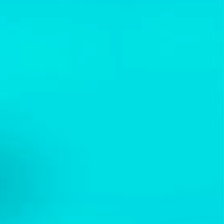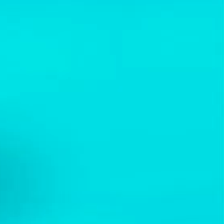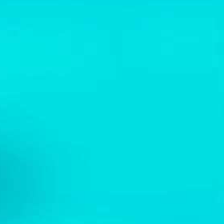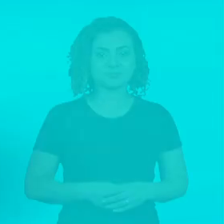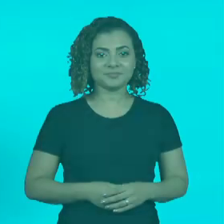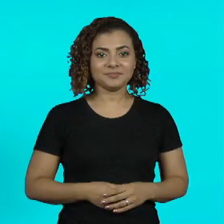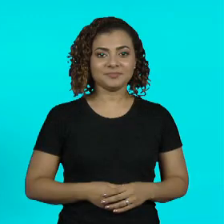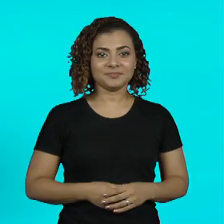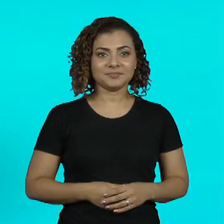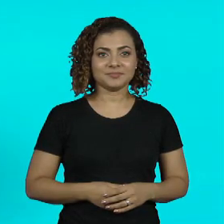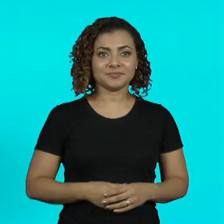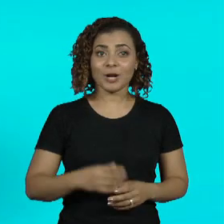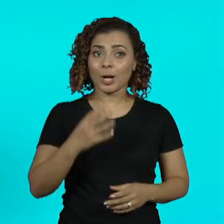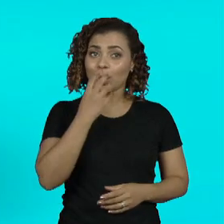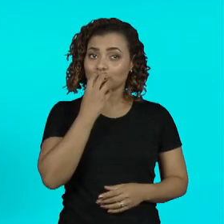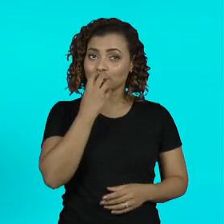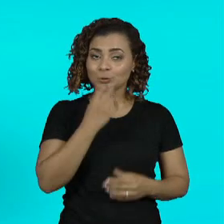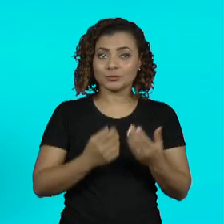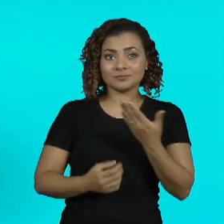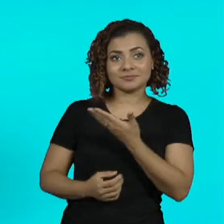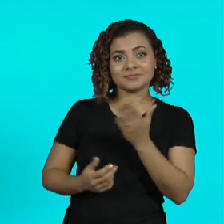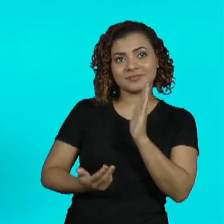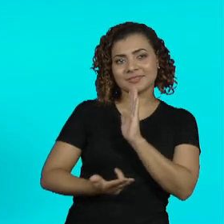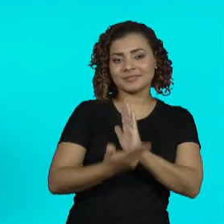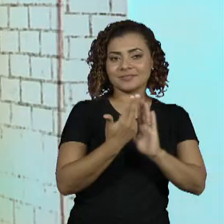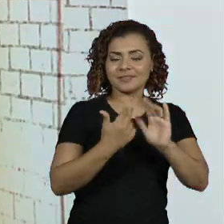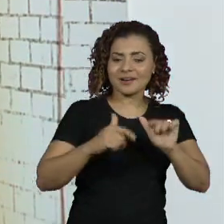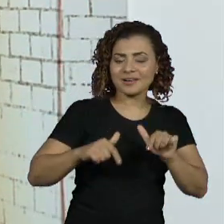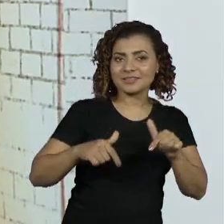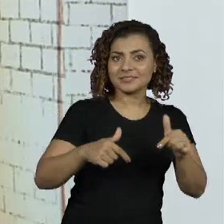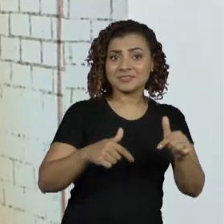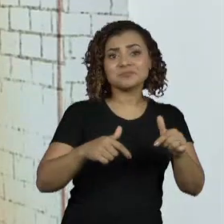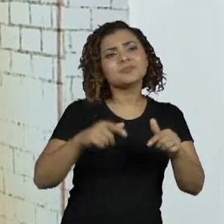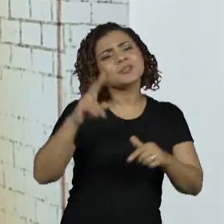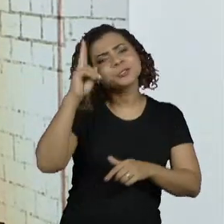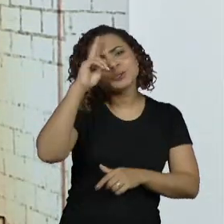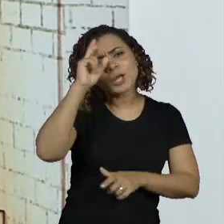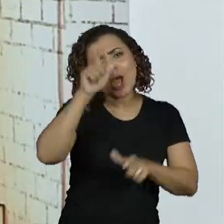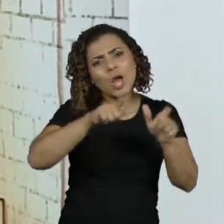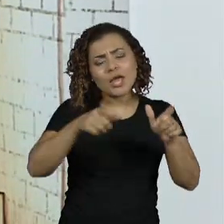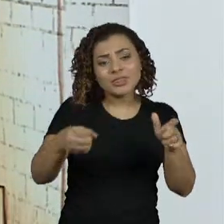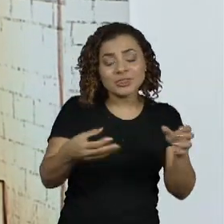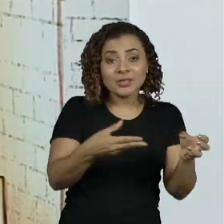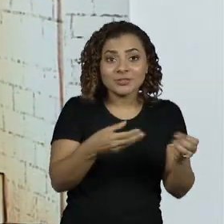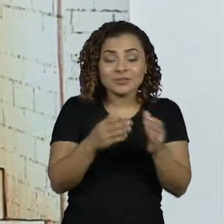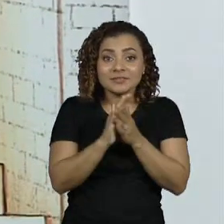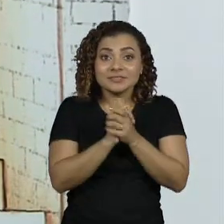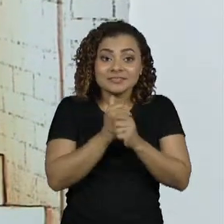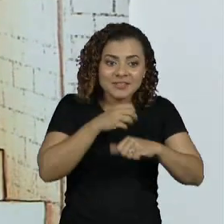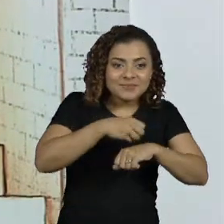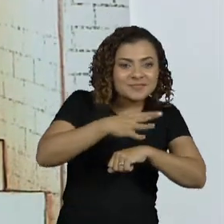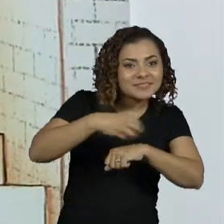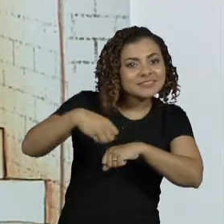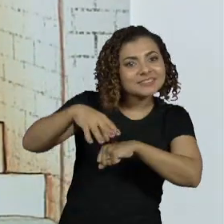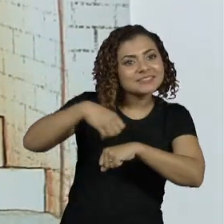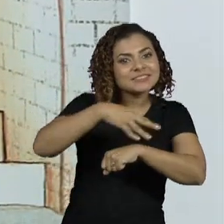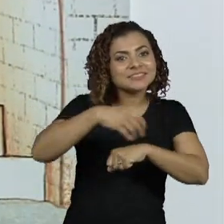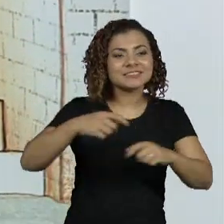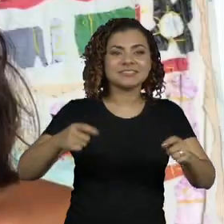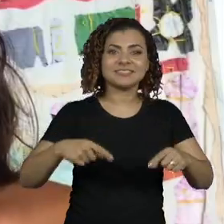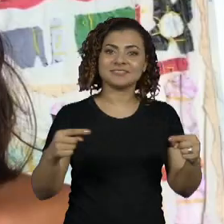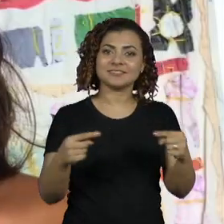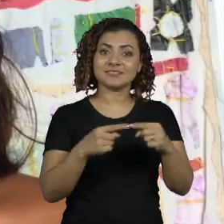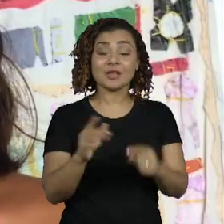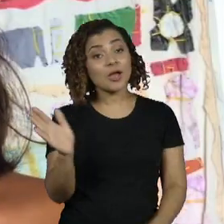Um cão, a ilustração e a ação. E lá vem mais uma história para uma linda mediação. Olá,